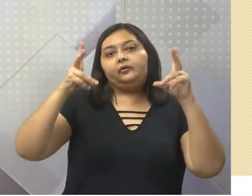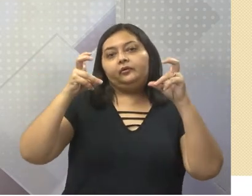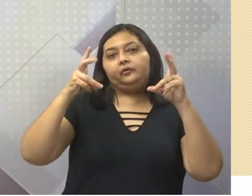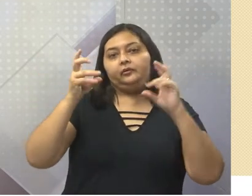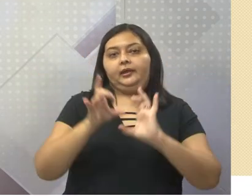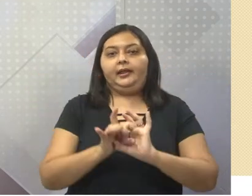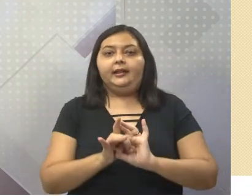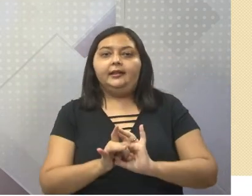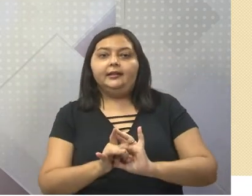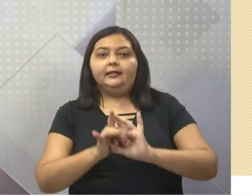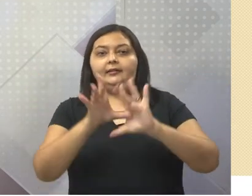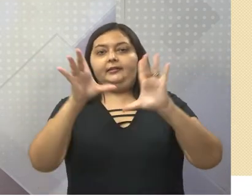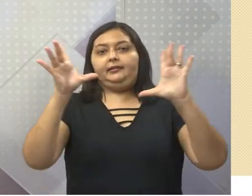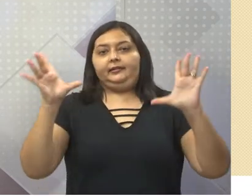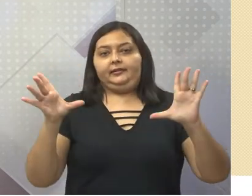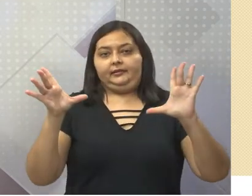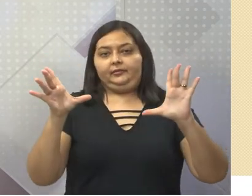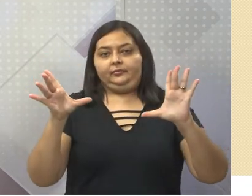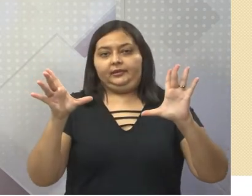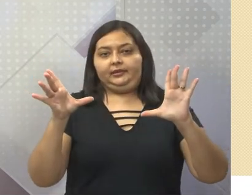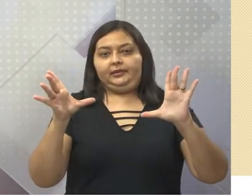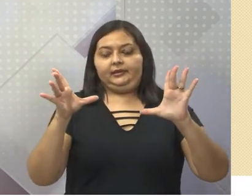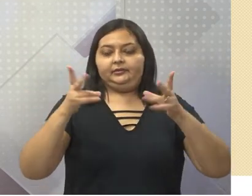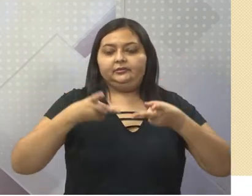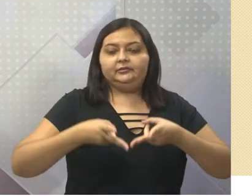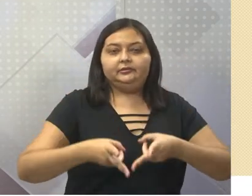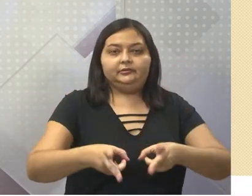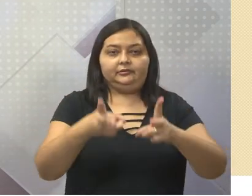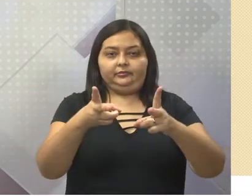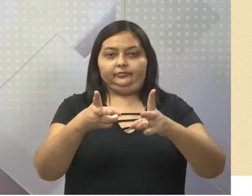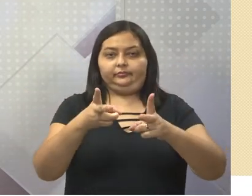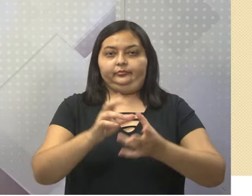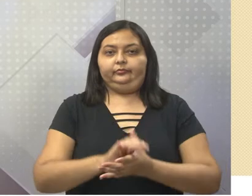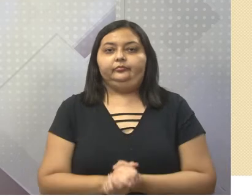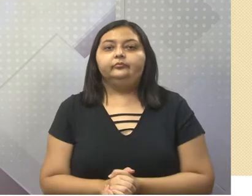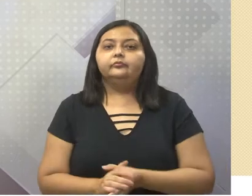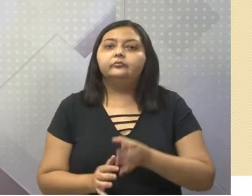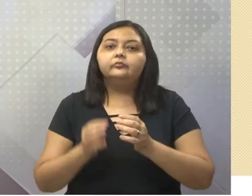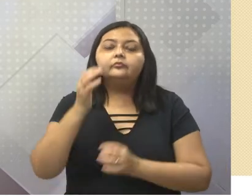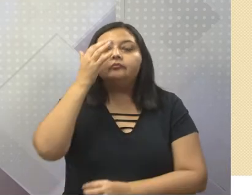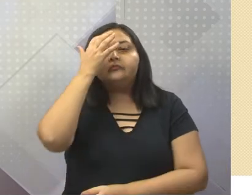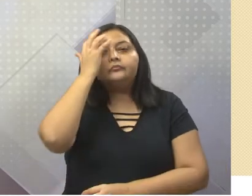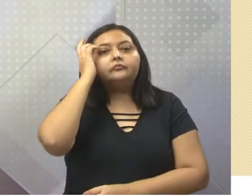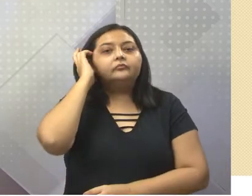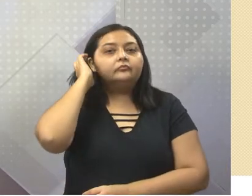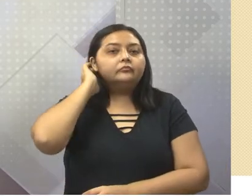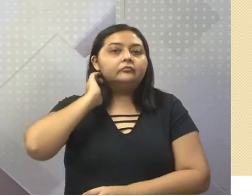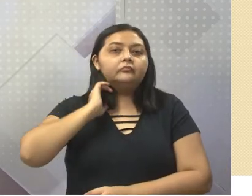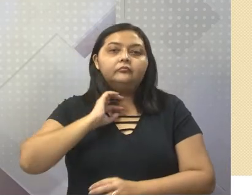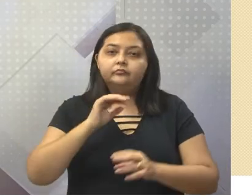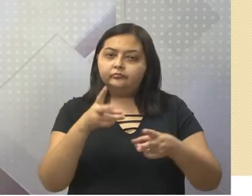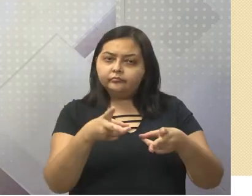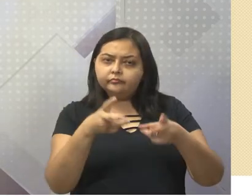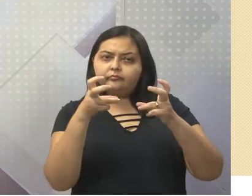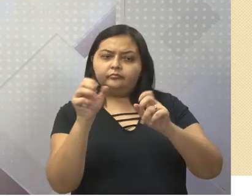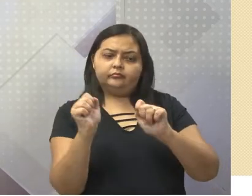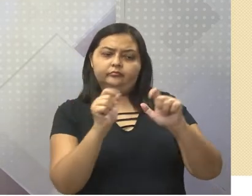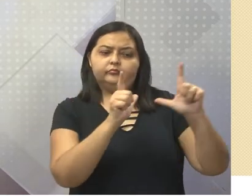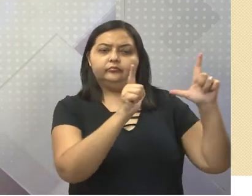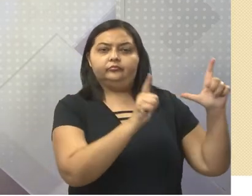liberdade, ainda que tardia. Continuando aí no slide, observa bem aí,